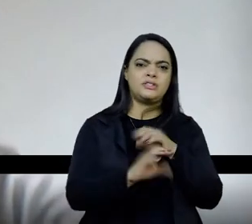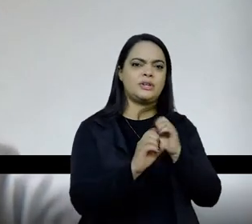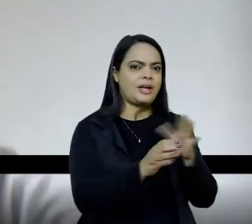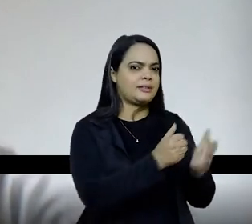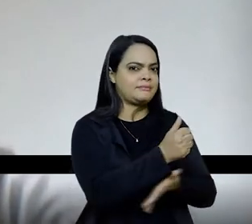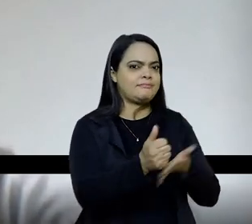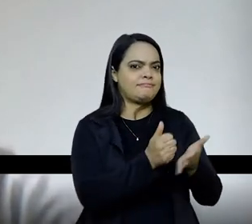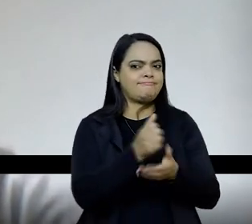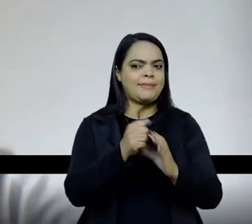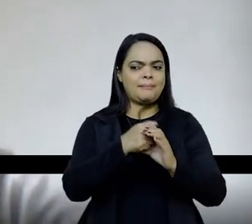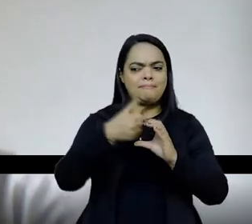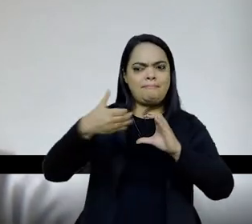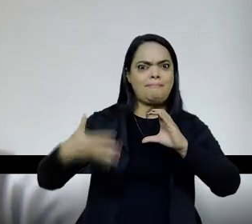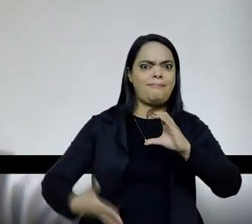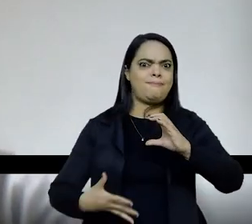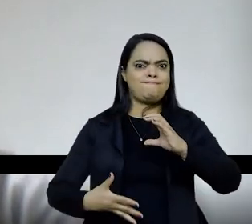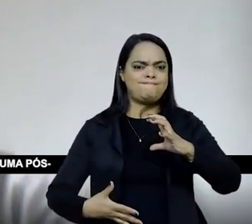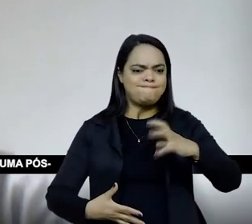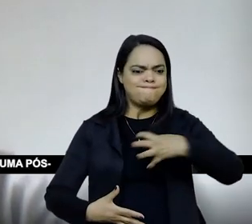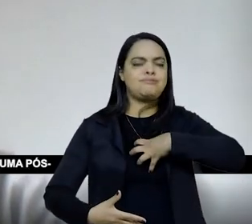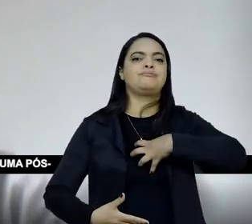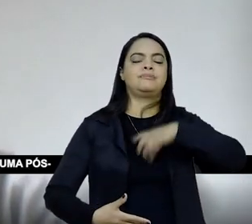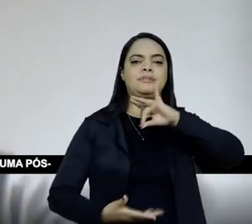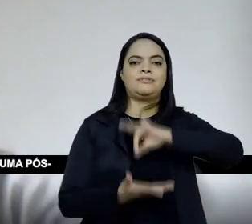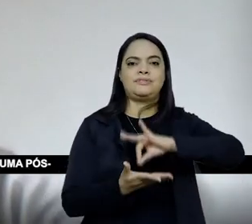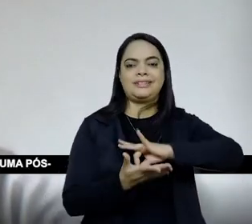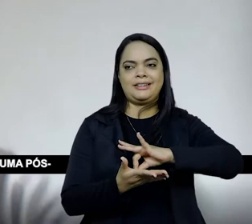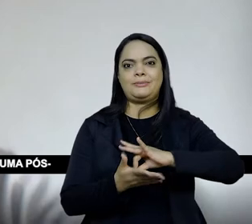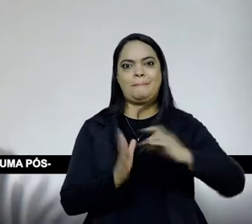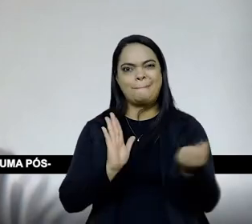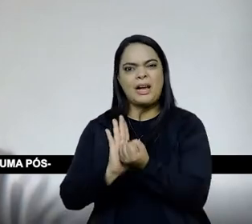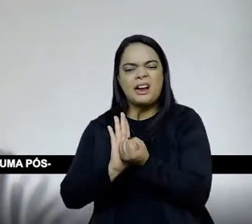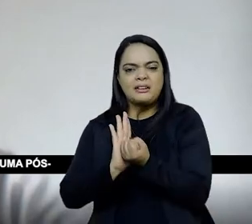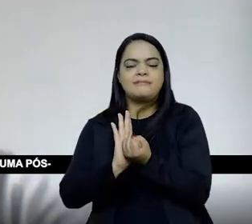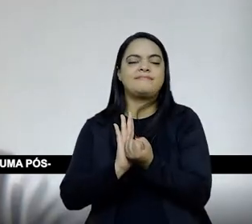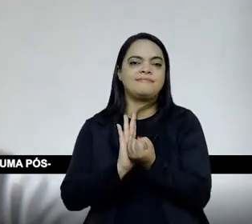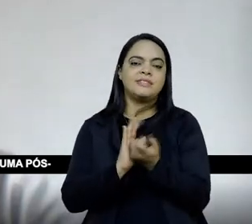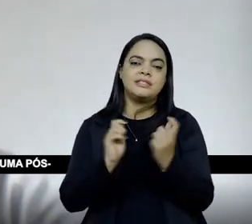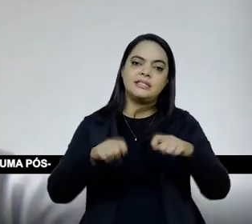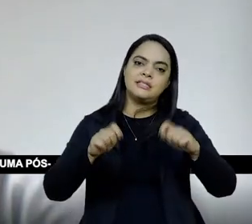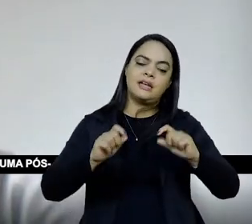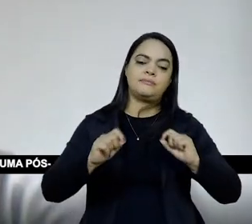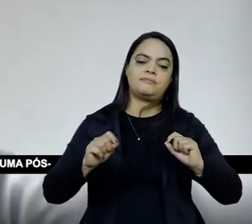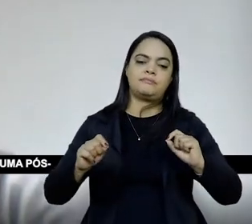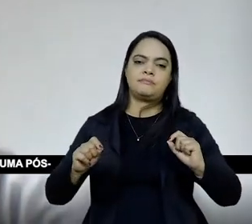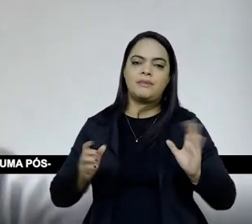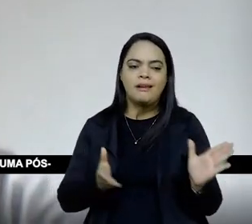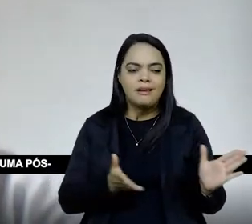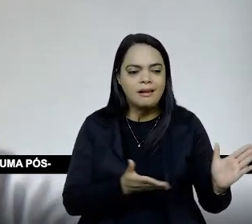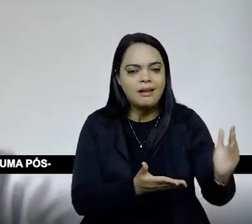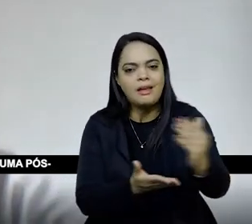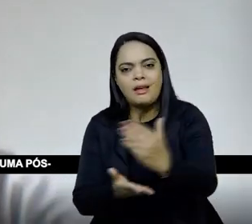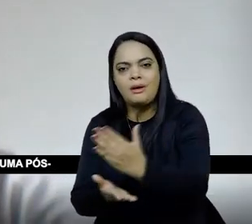muito marcantes, né, então, não, é possível reunir, né, são